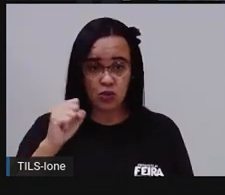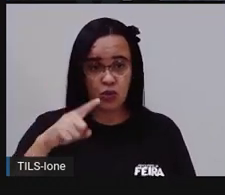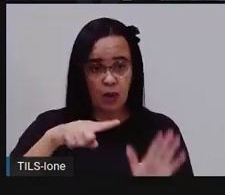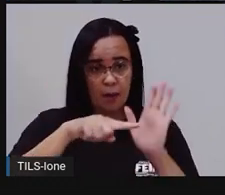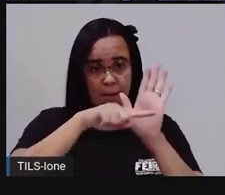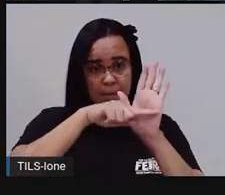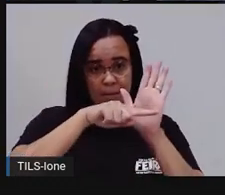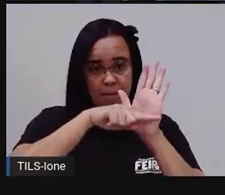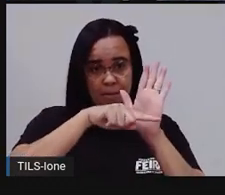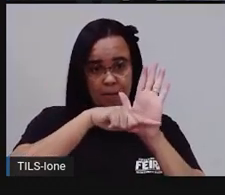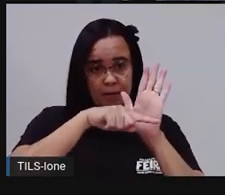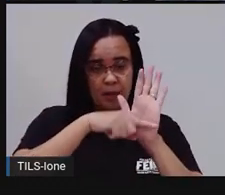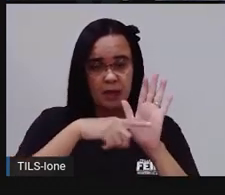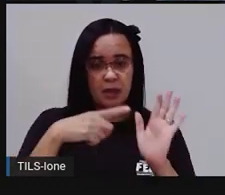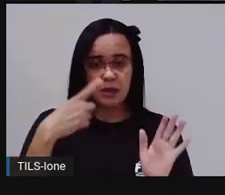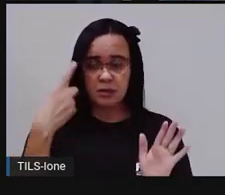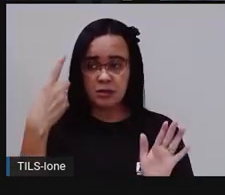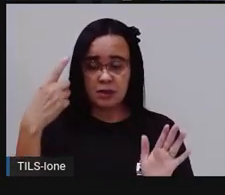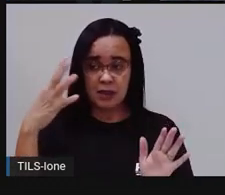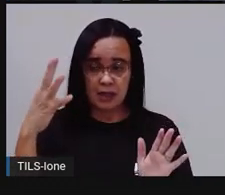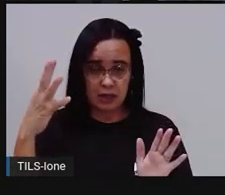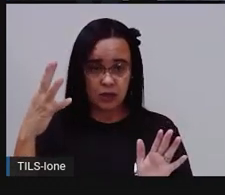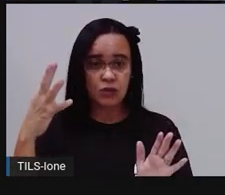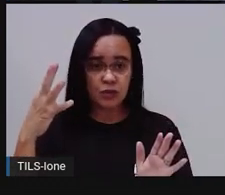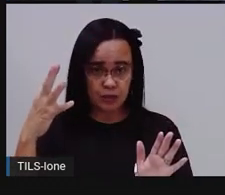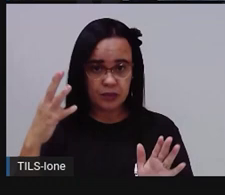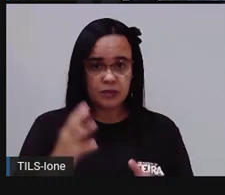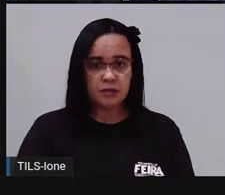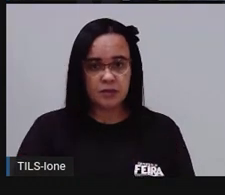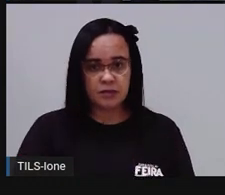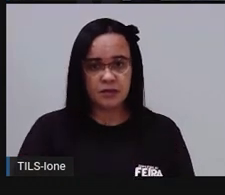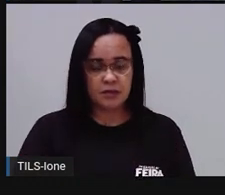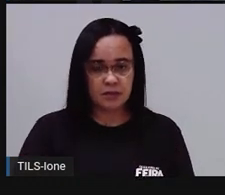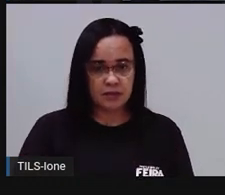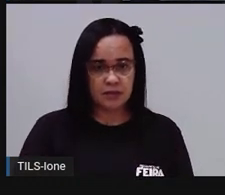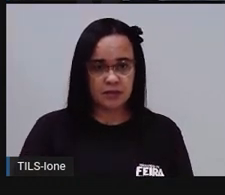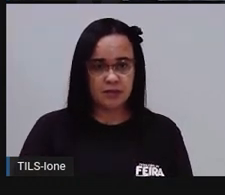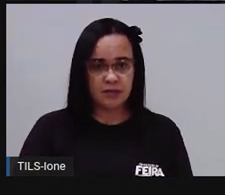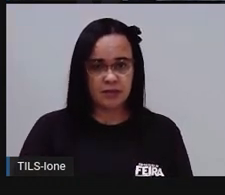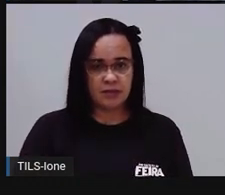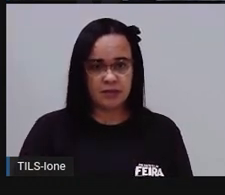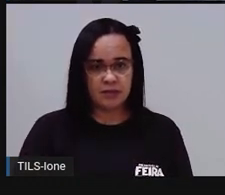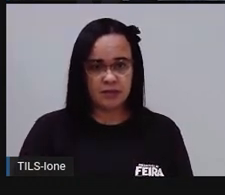a gente vai descendo. 17, deixa eu botar um tracinho aqui.